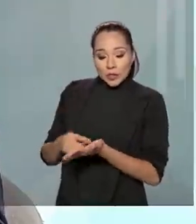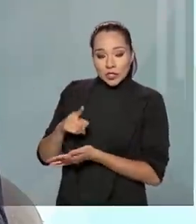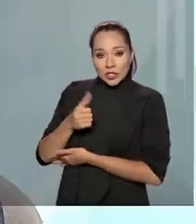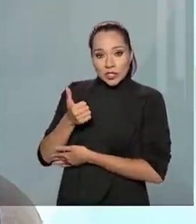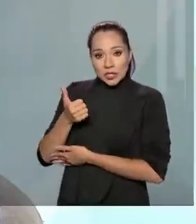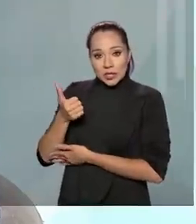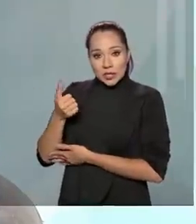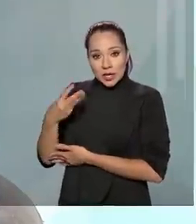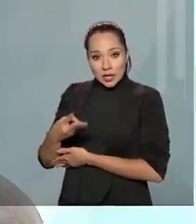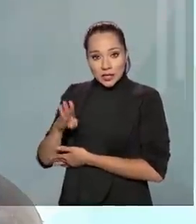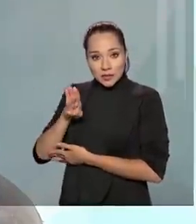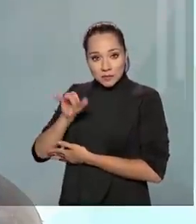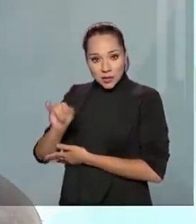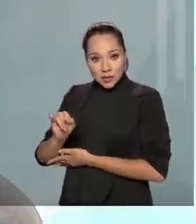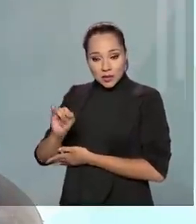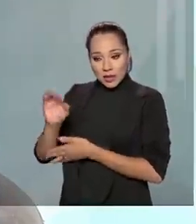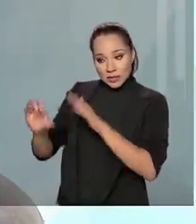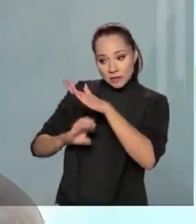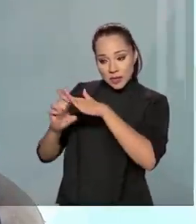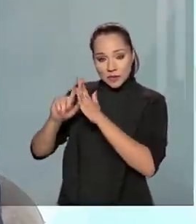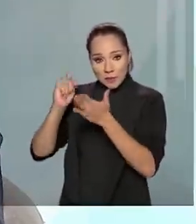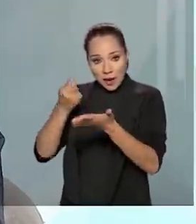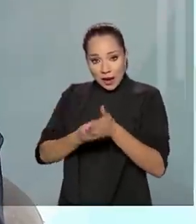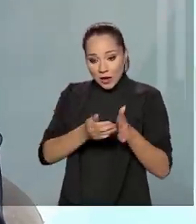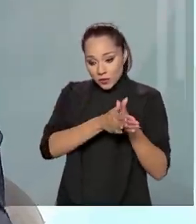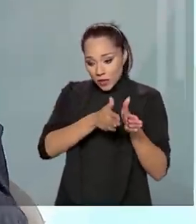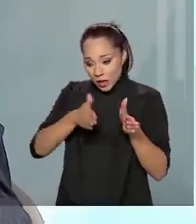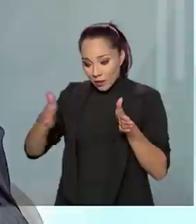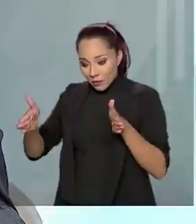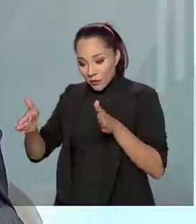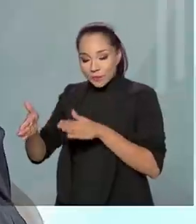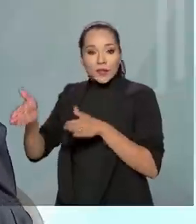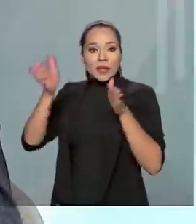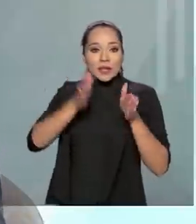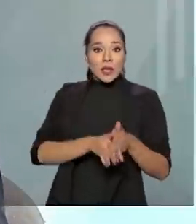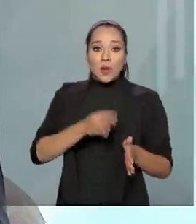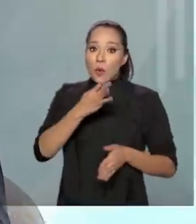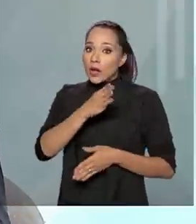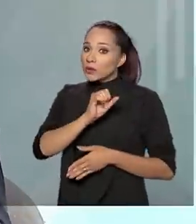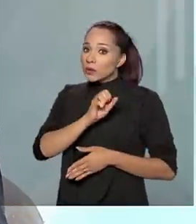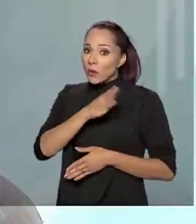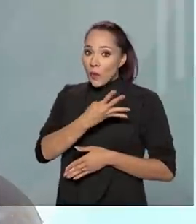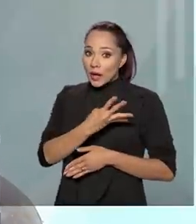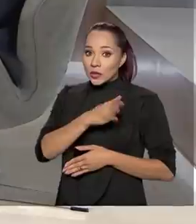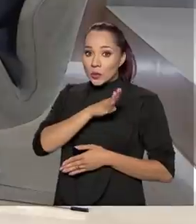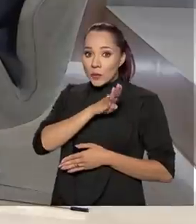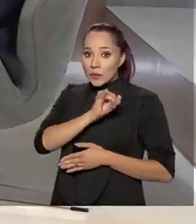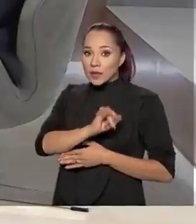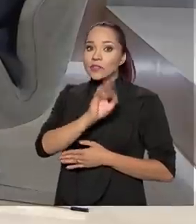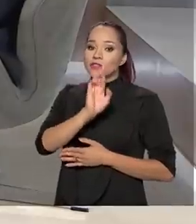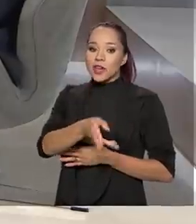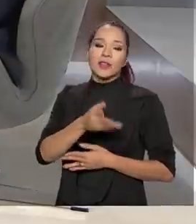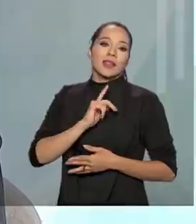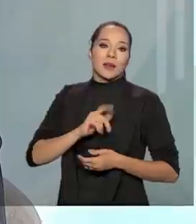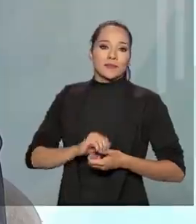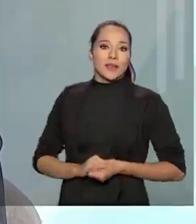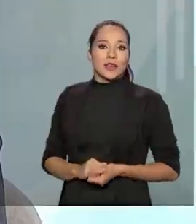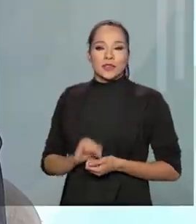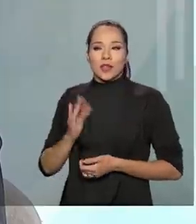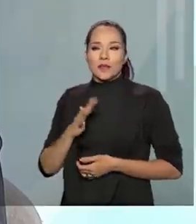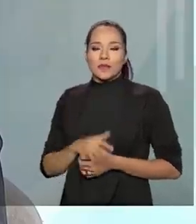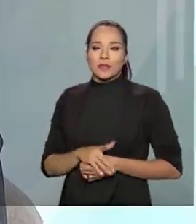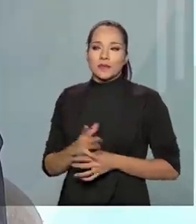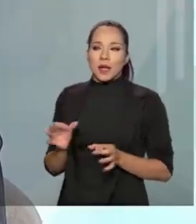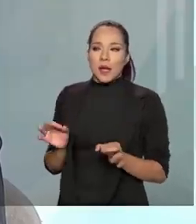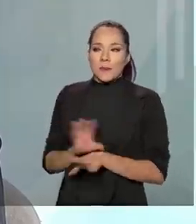13 bilhões, que as empresas vão pagar no decorrer do tempo, sendo que praticamente 4 bilhões já estão na conta. Eu devo estar fechando quatro